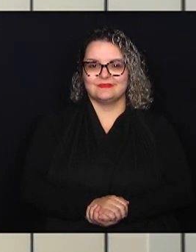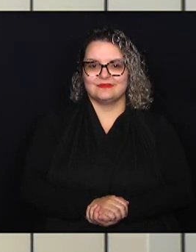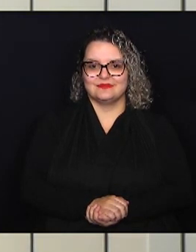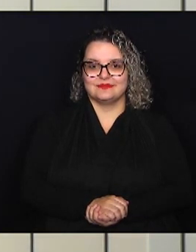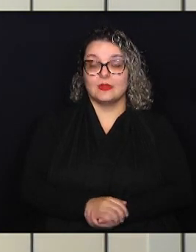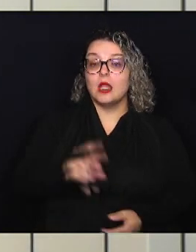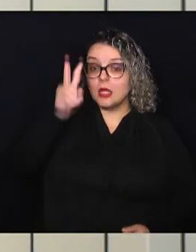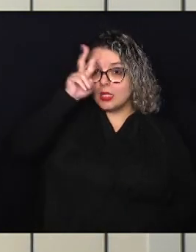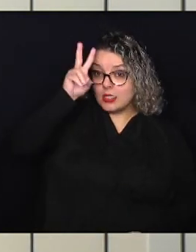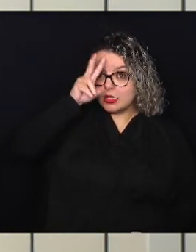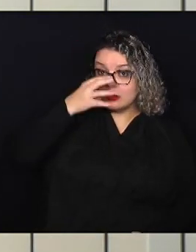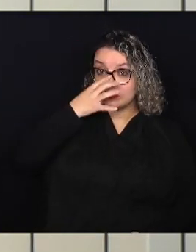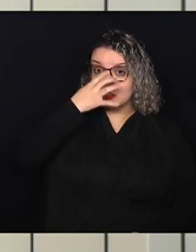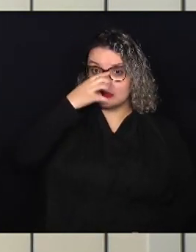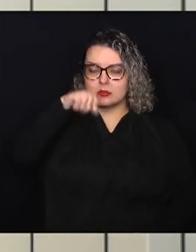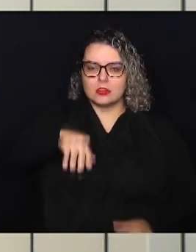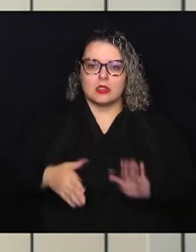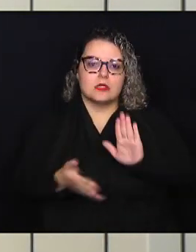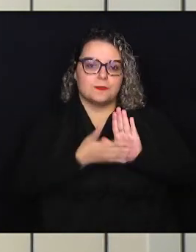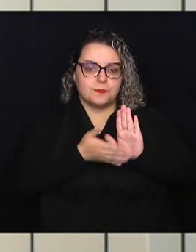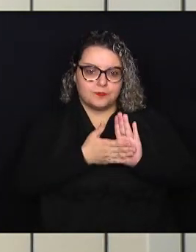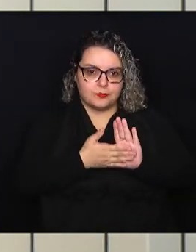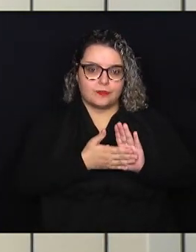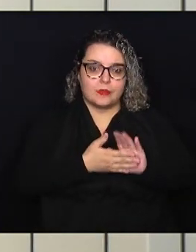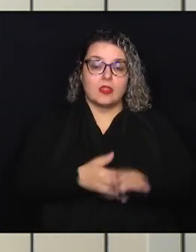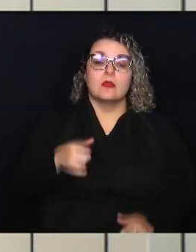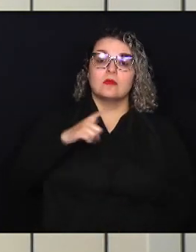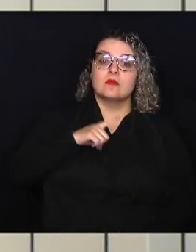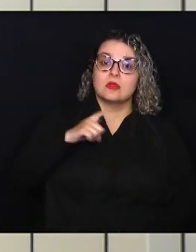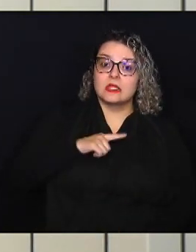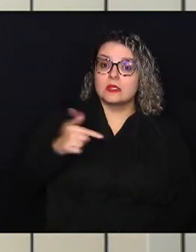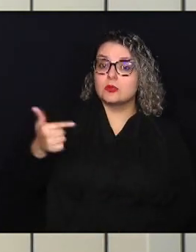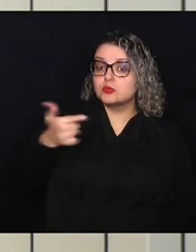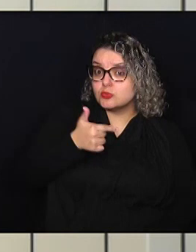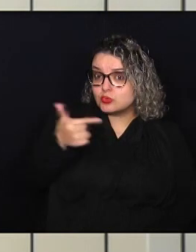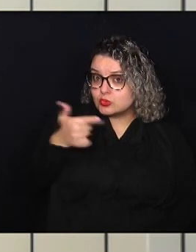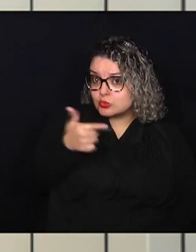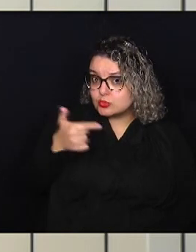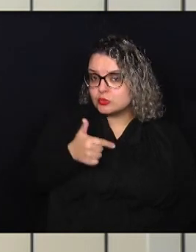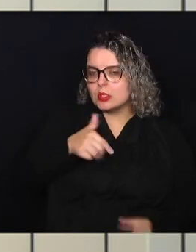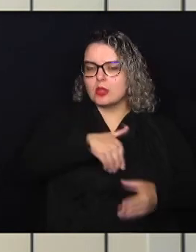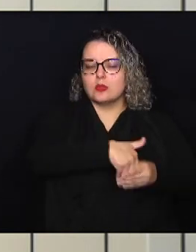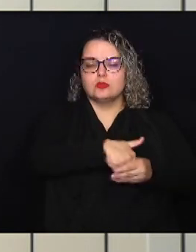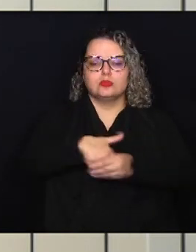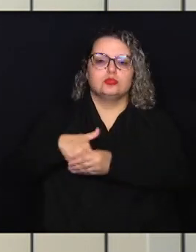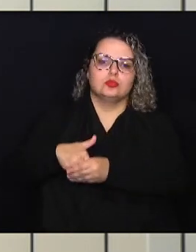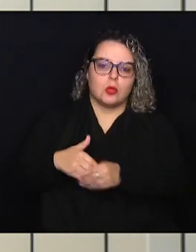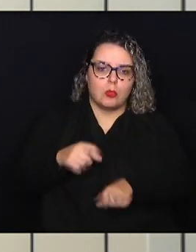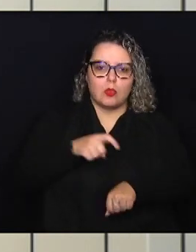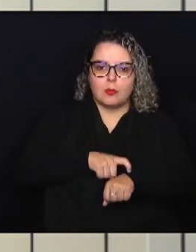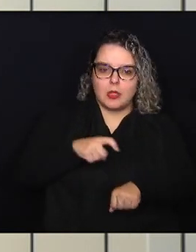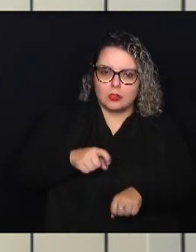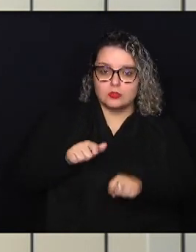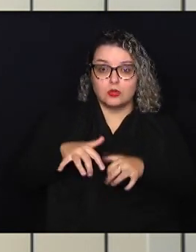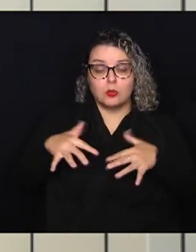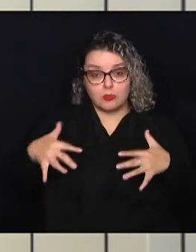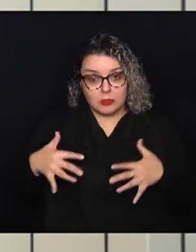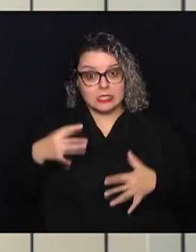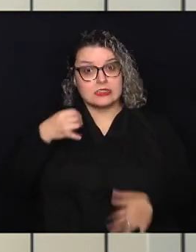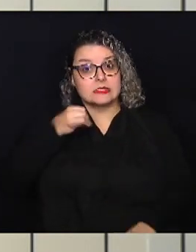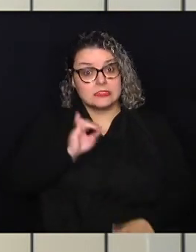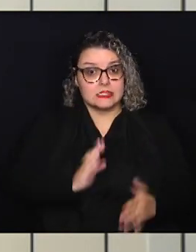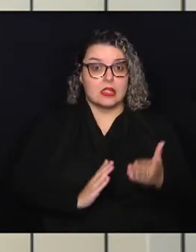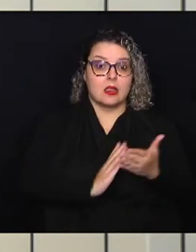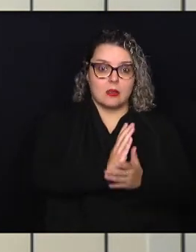Lembrando que esta proposta ainda vai passar por um segundo turno de votação em plenário. Se for